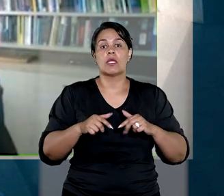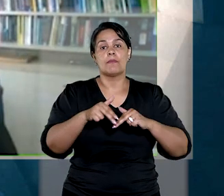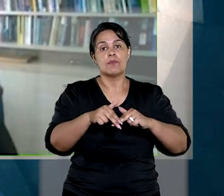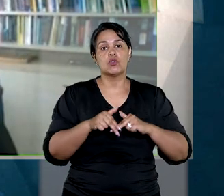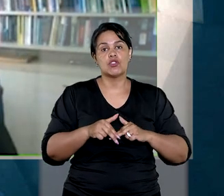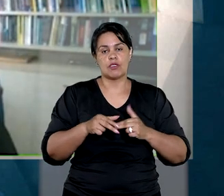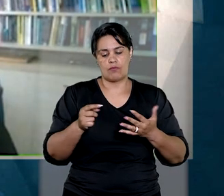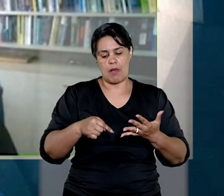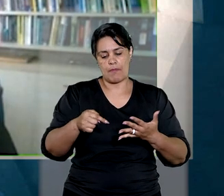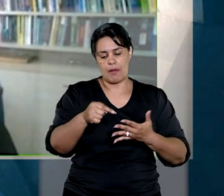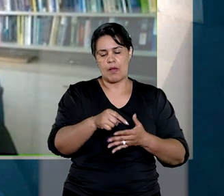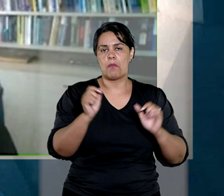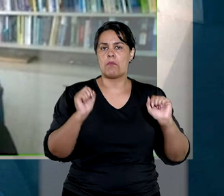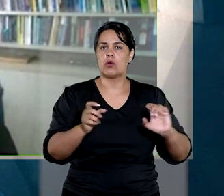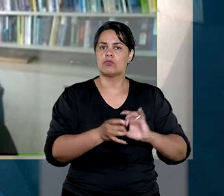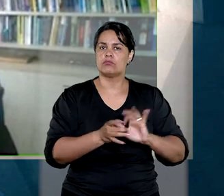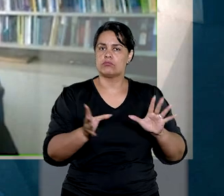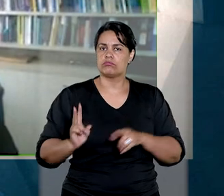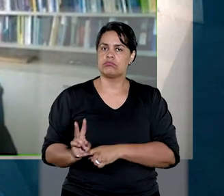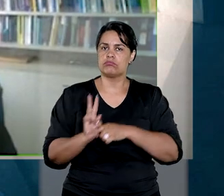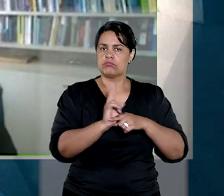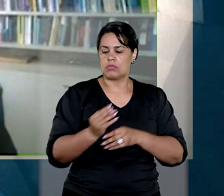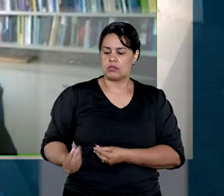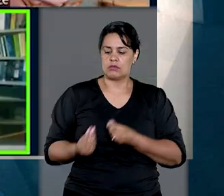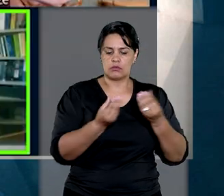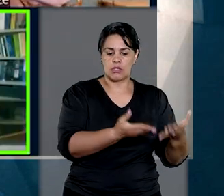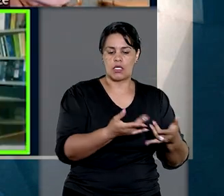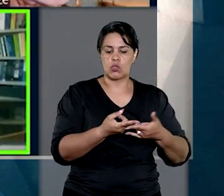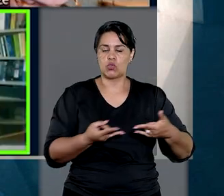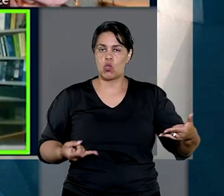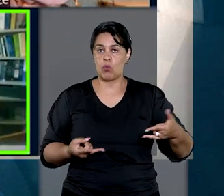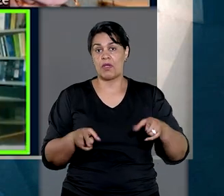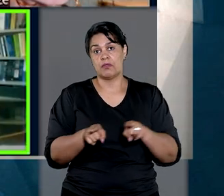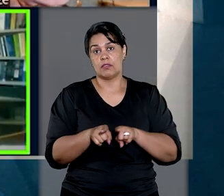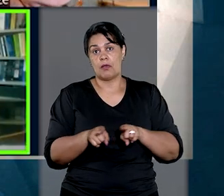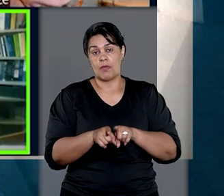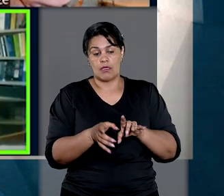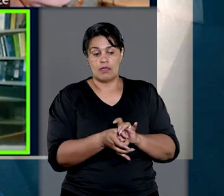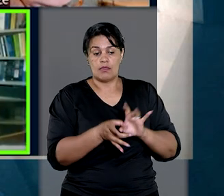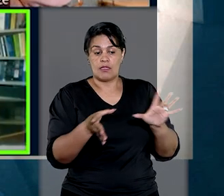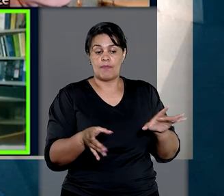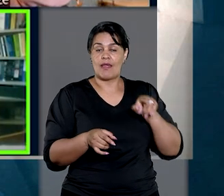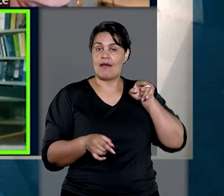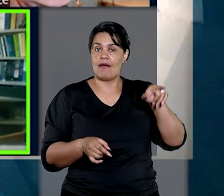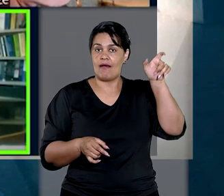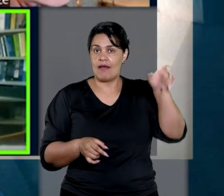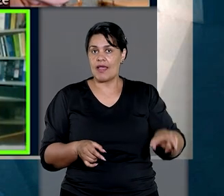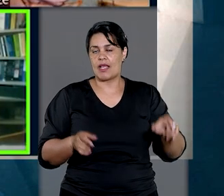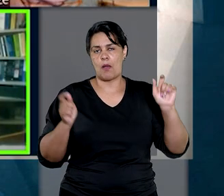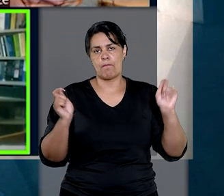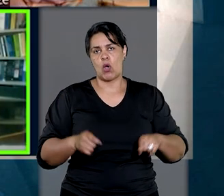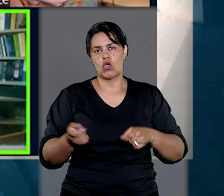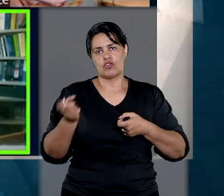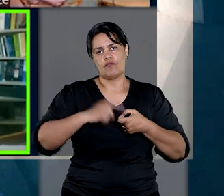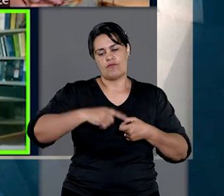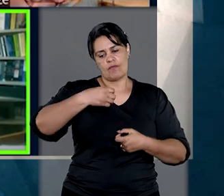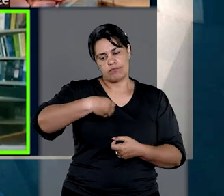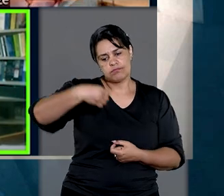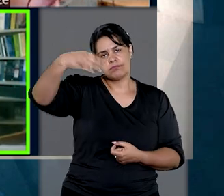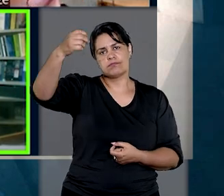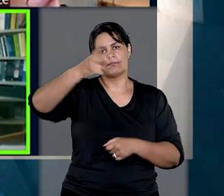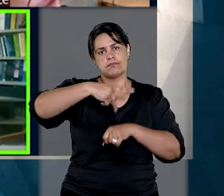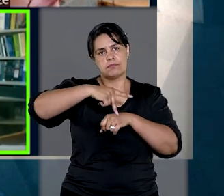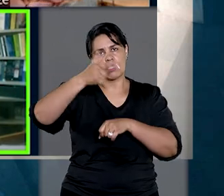que justifique o desbloqueio do passaporte da paciente e que autorize, antes da quitação da dívida, a retomada de suas